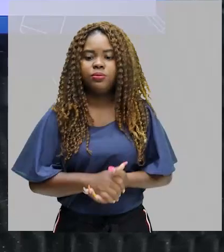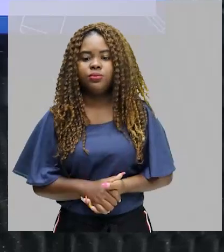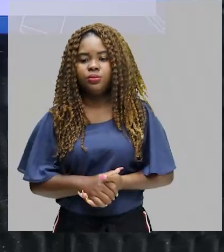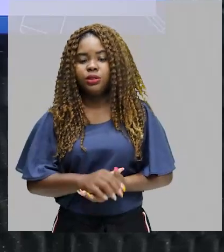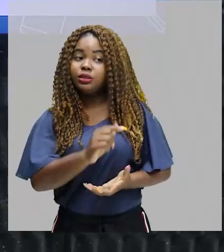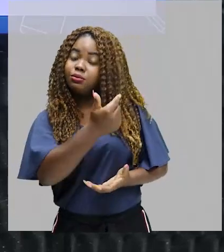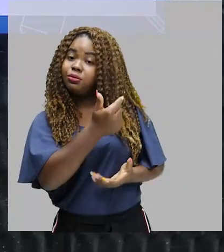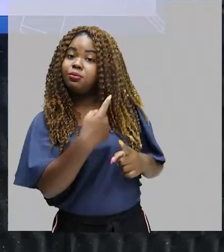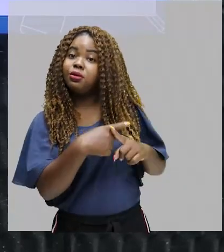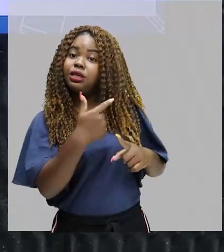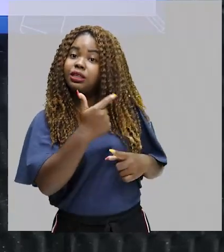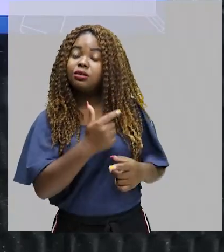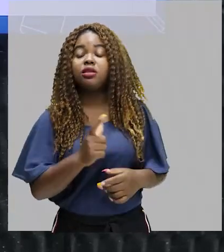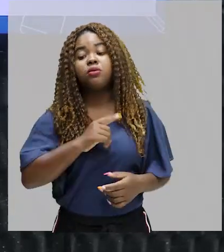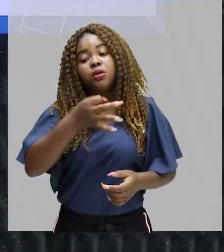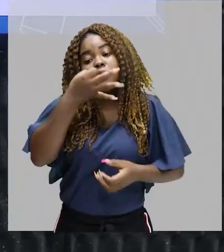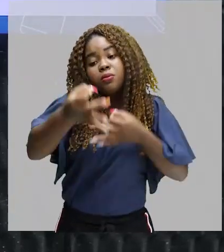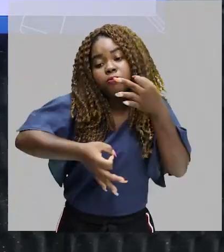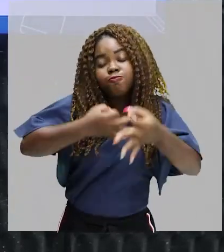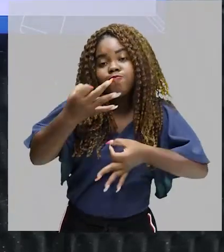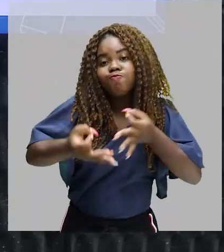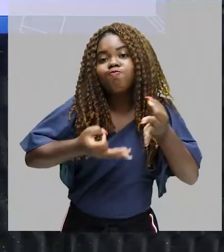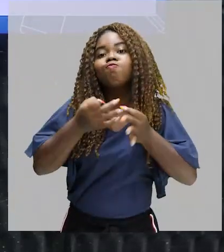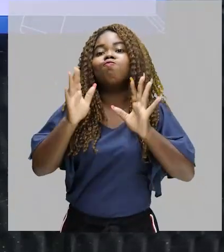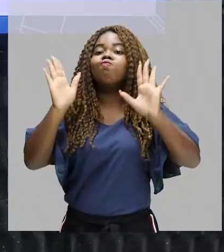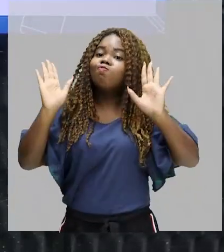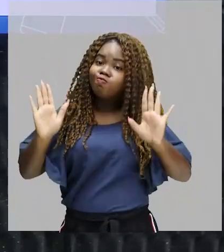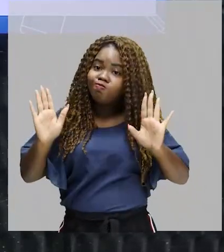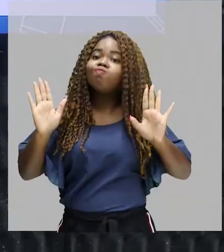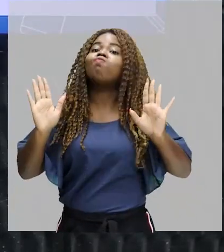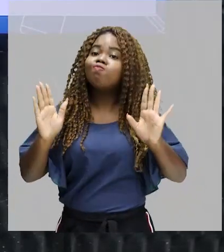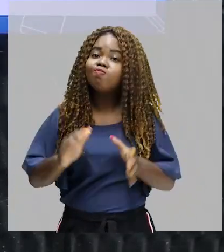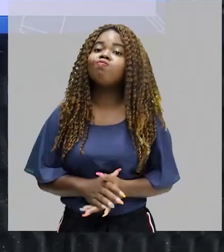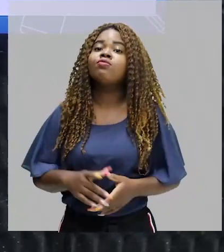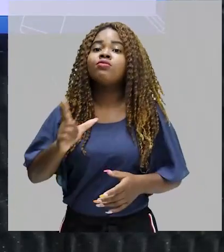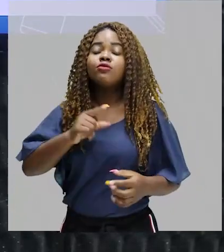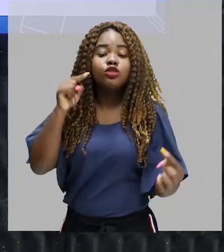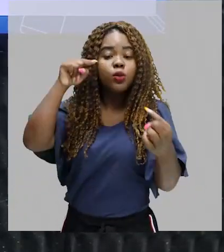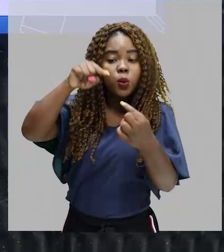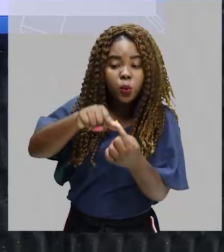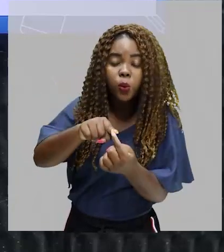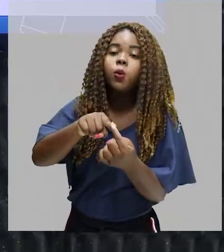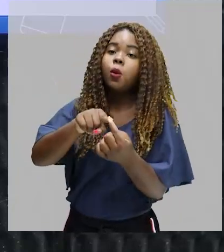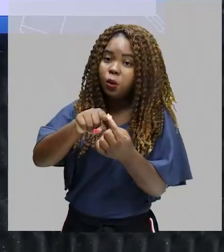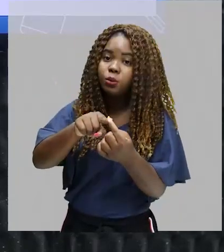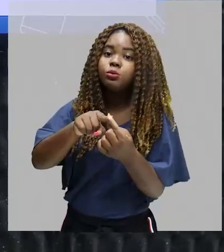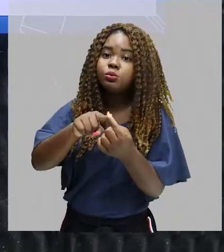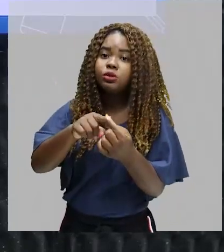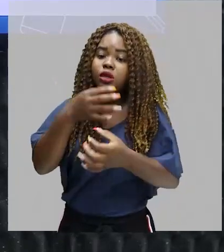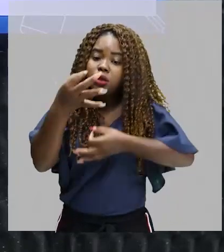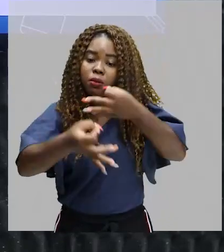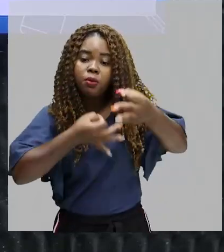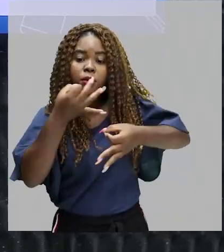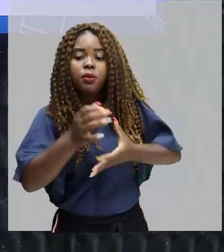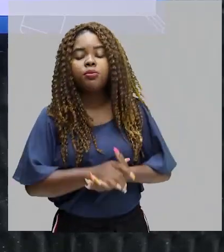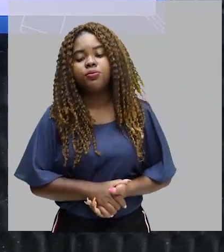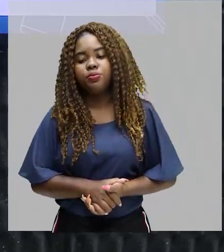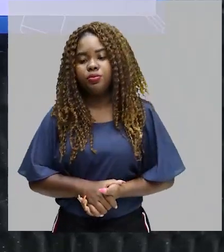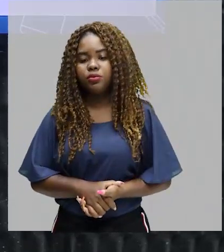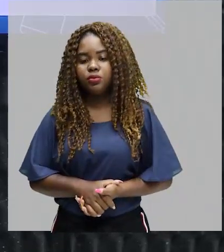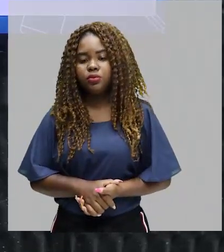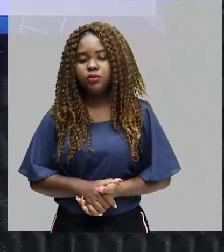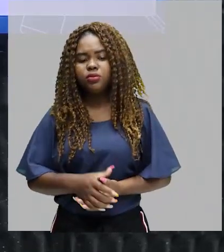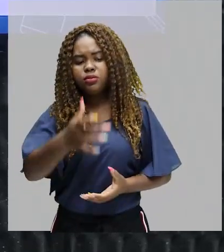Então, existe aí toda uma criticidade, existe toda uma intenção de realmente criticar. Ou seja,